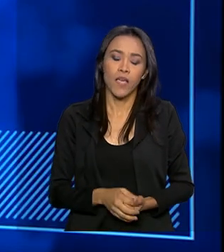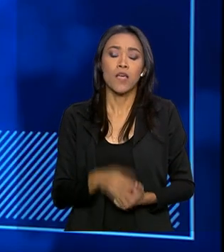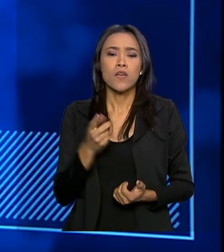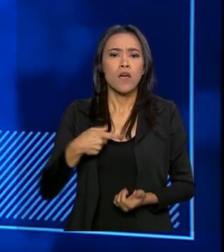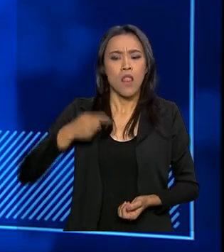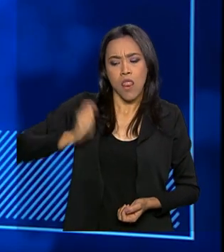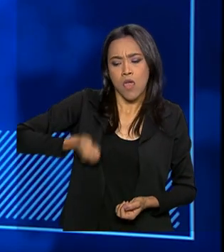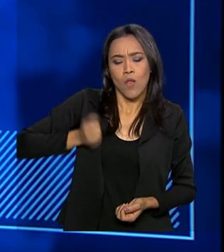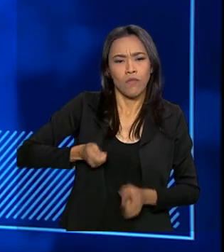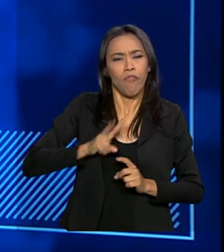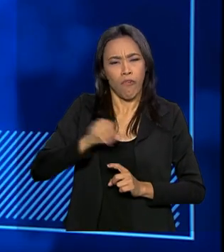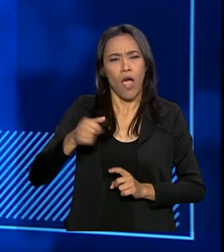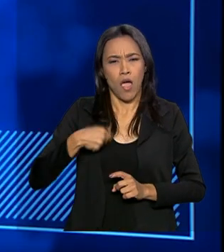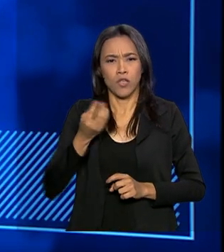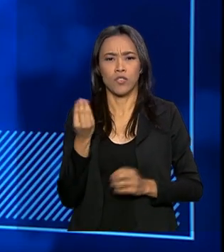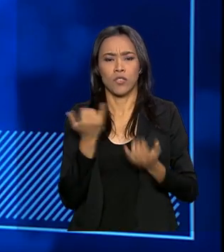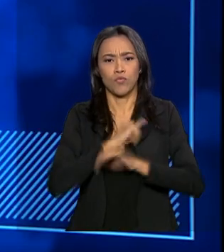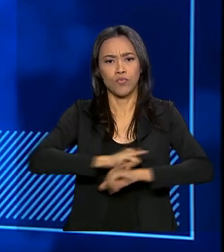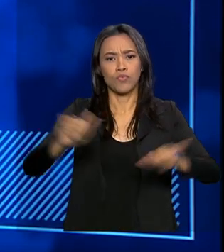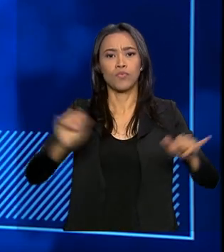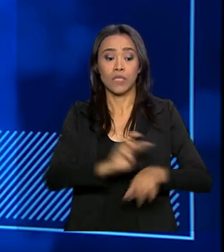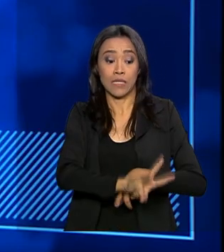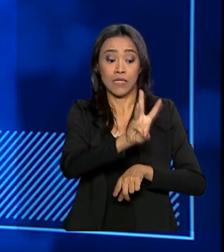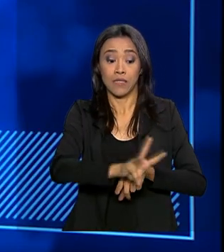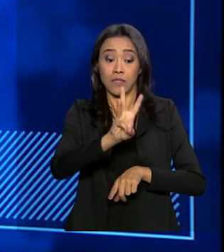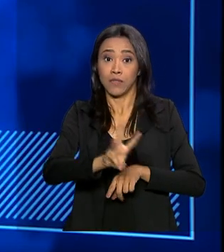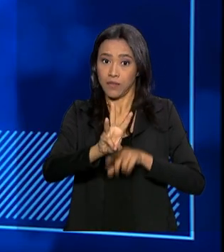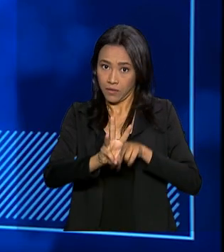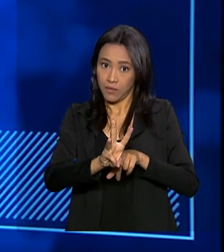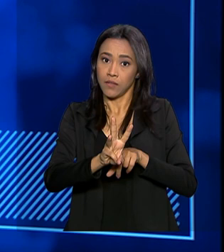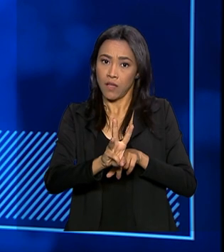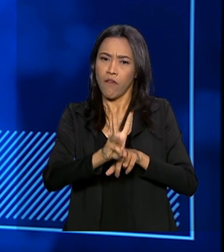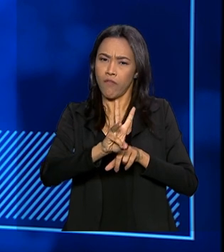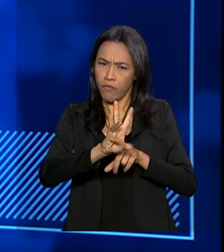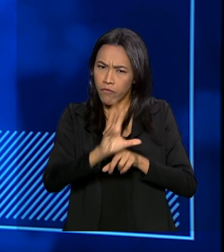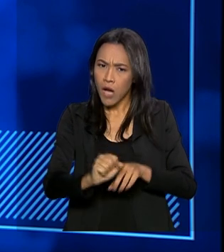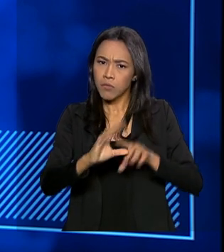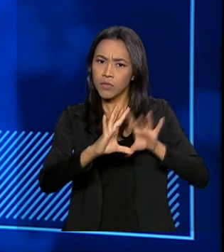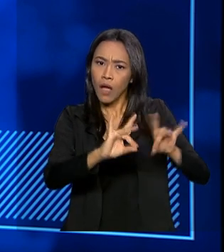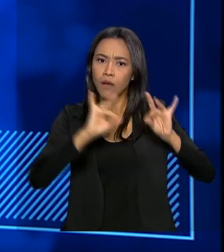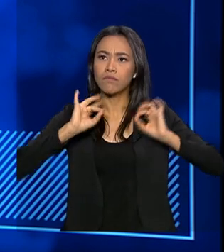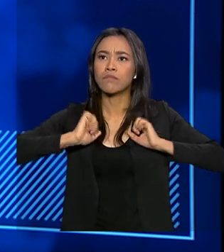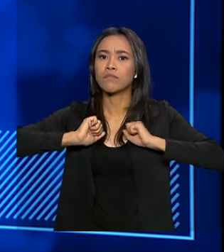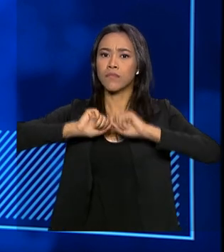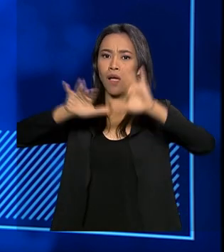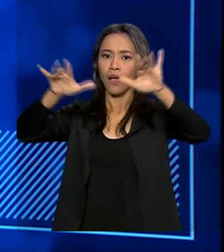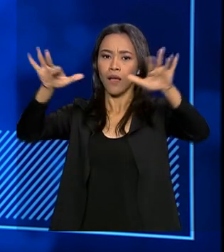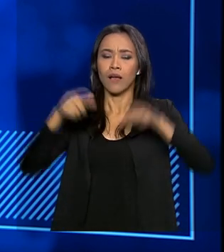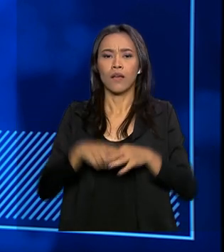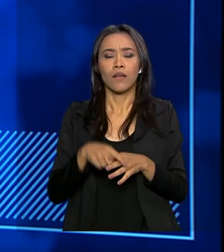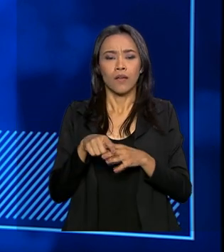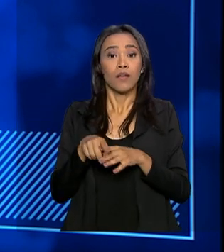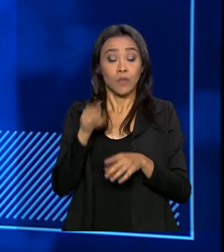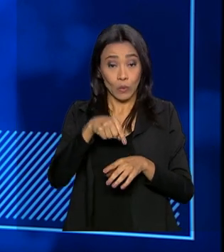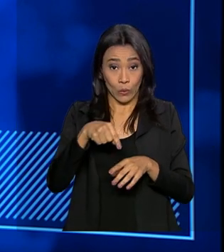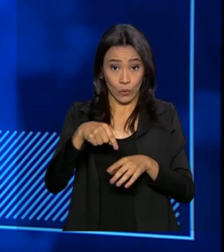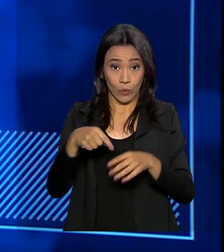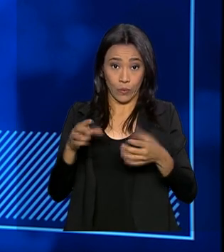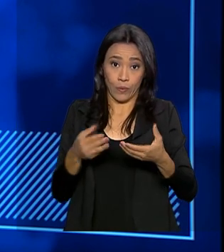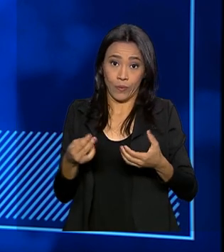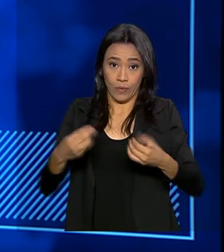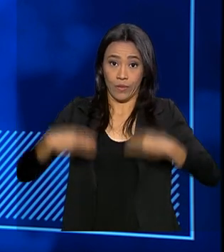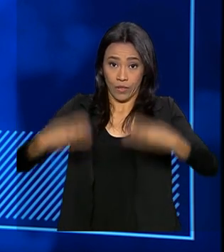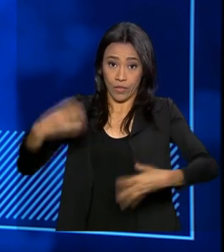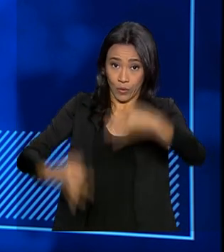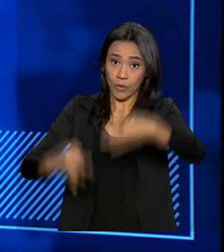leilões serão divulgados todos em sites dos leiloeiros. Nós vamos replicar essas informações no site do Ministério da Justiça. um espaço